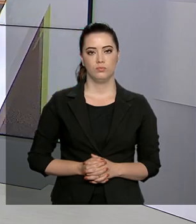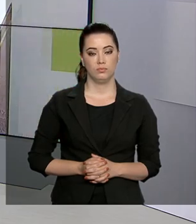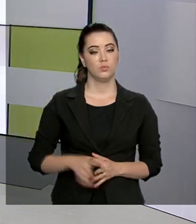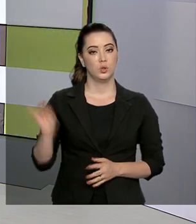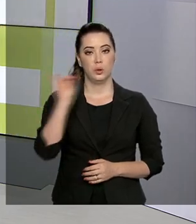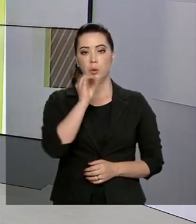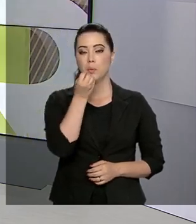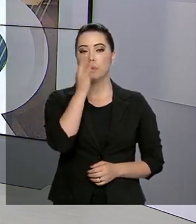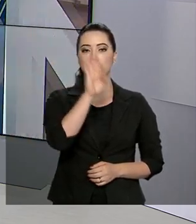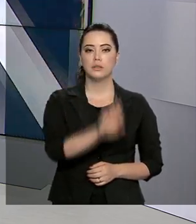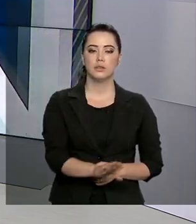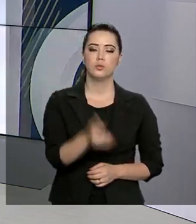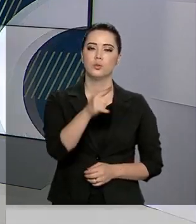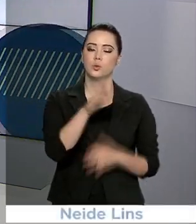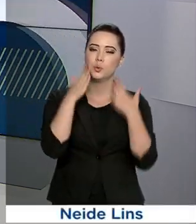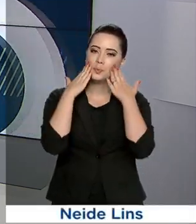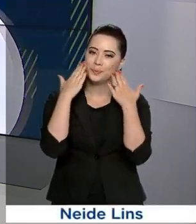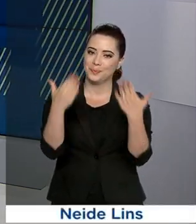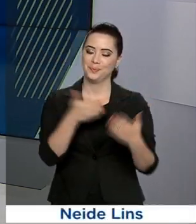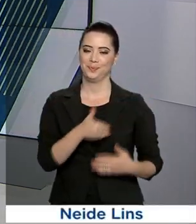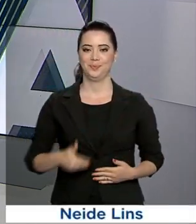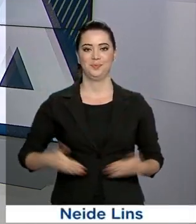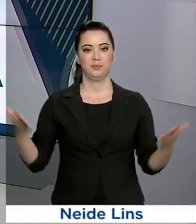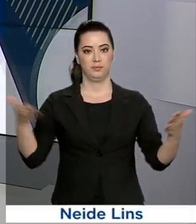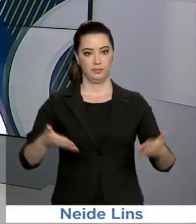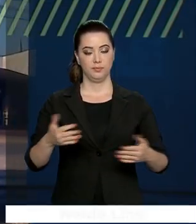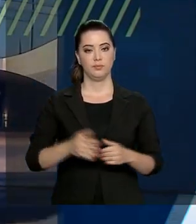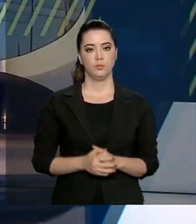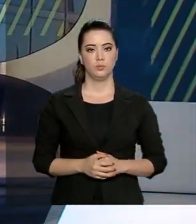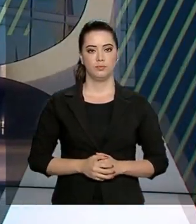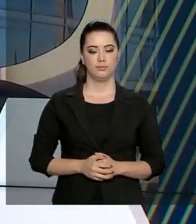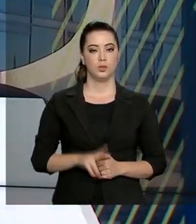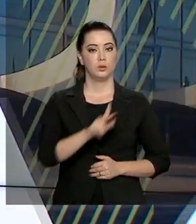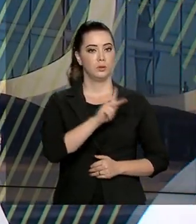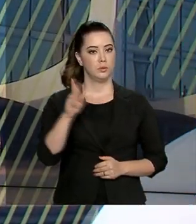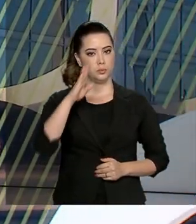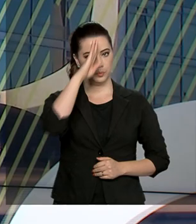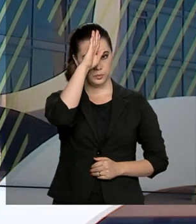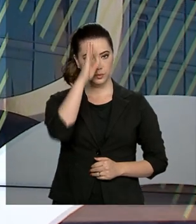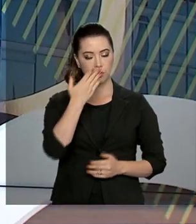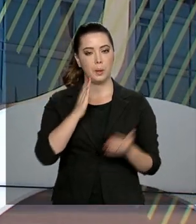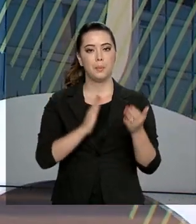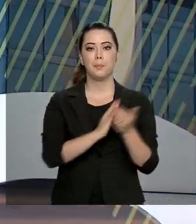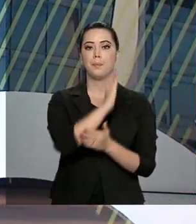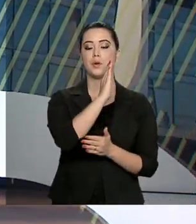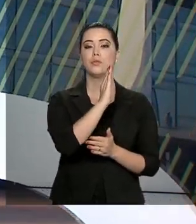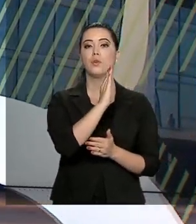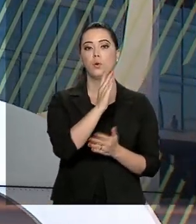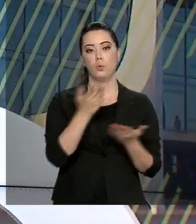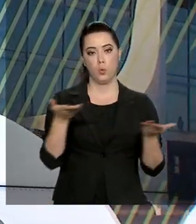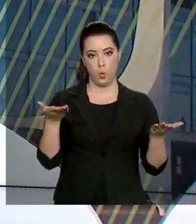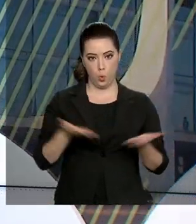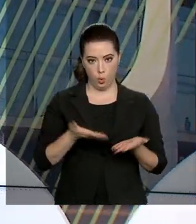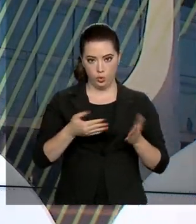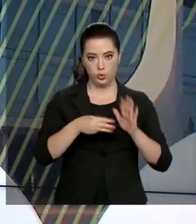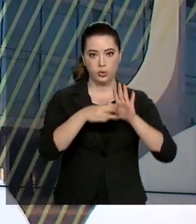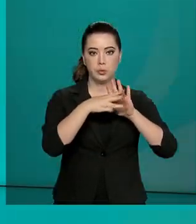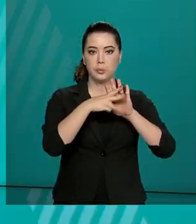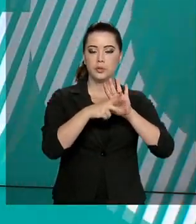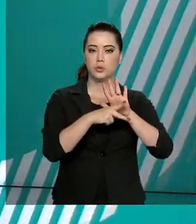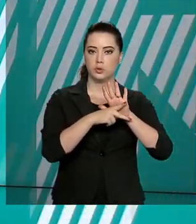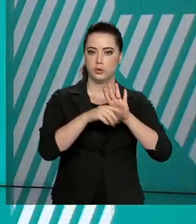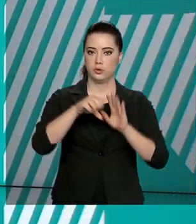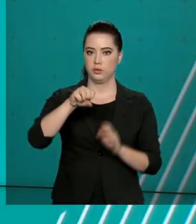Olá, boa tarde. Estamos no ar com o governo agora. O presidente Jair Bolsonaro sancionou hoje a medida provisória